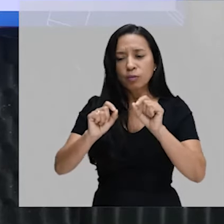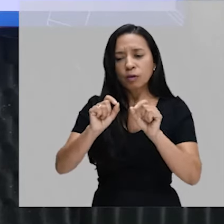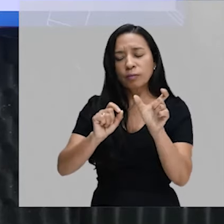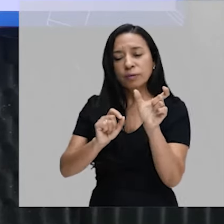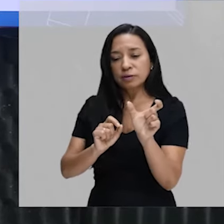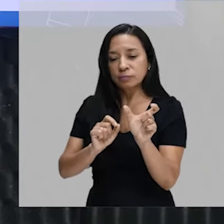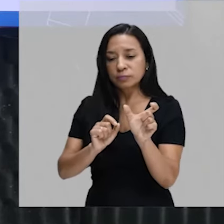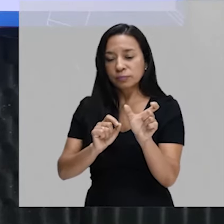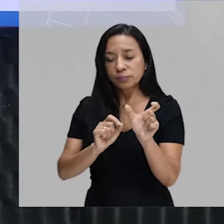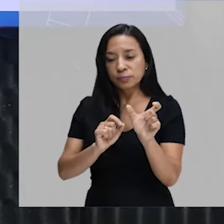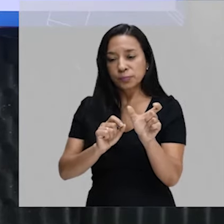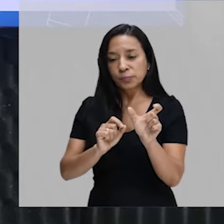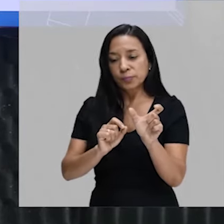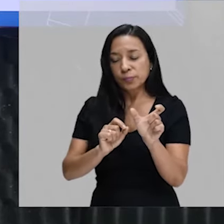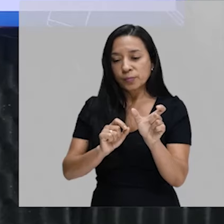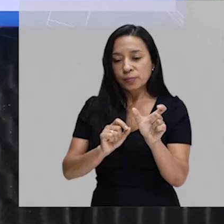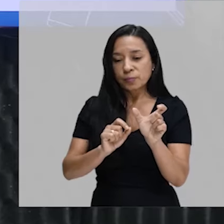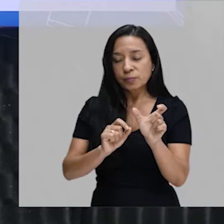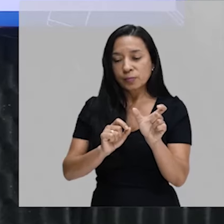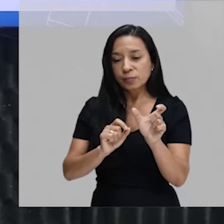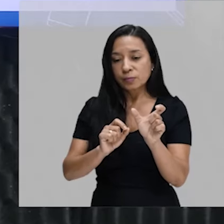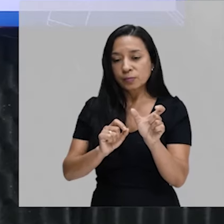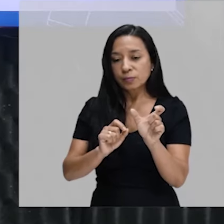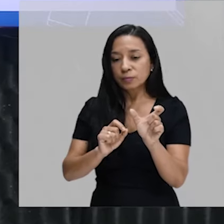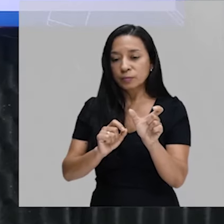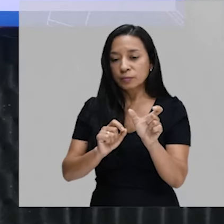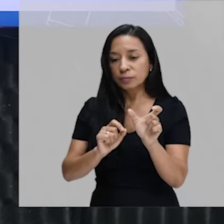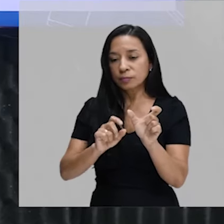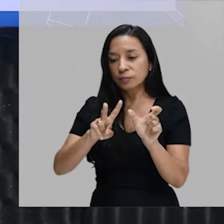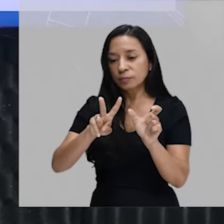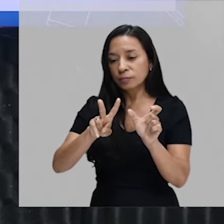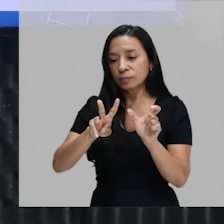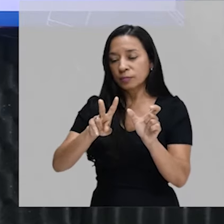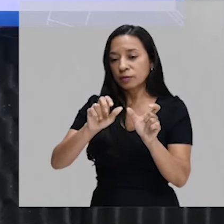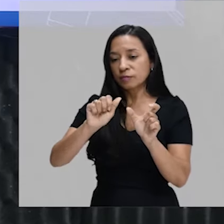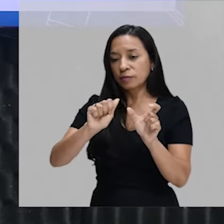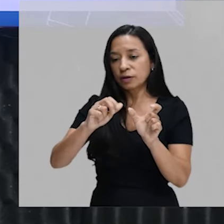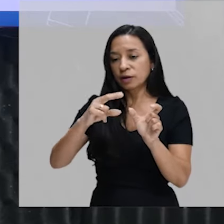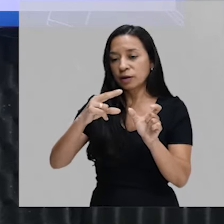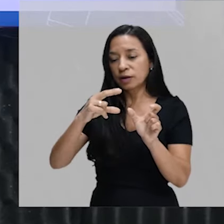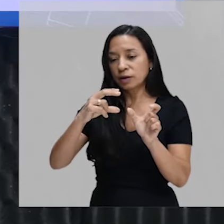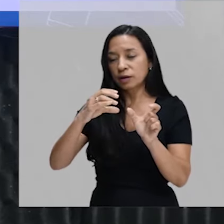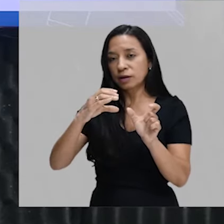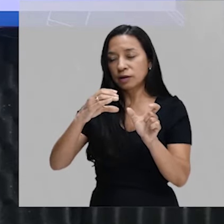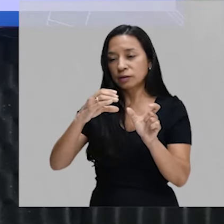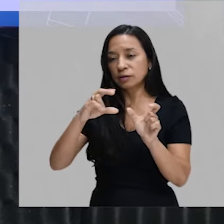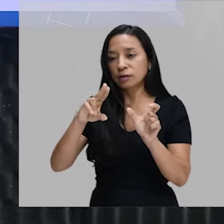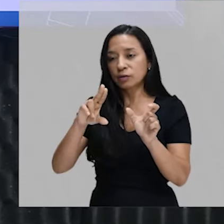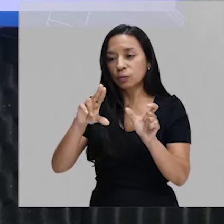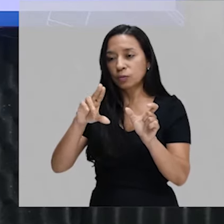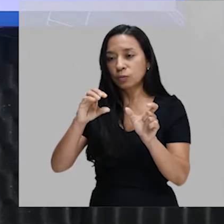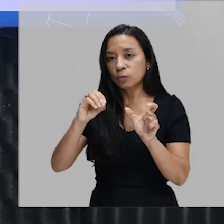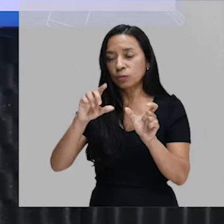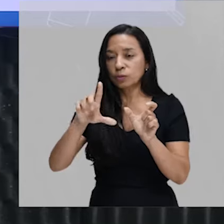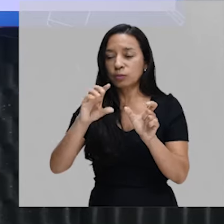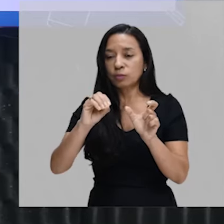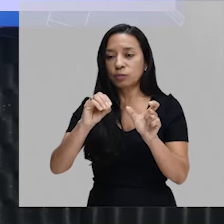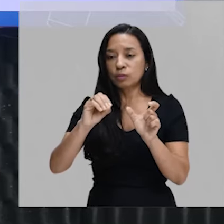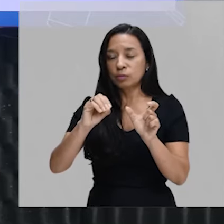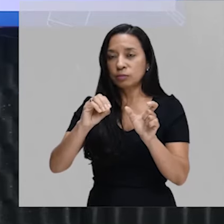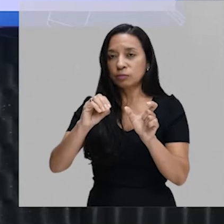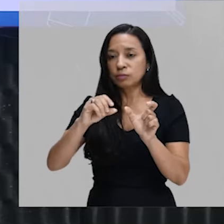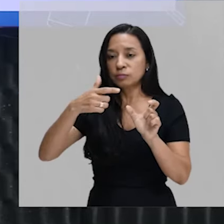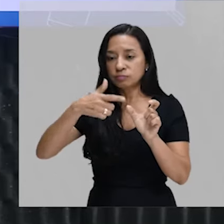o que eu vou encontrar nessa segunda lacuna é vaculo residual. Ok?